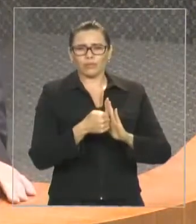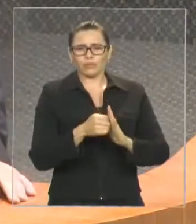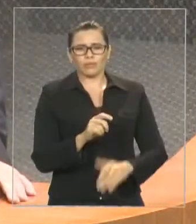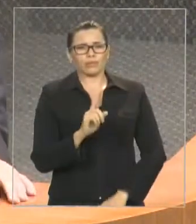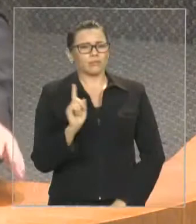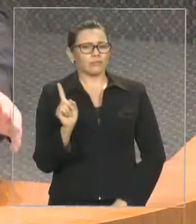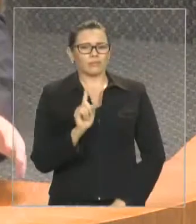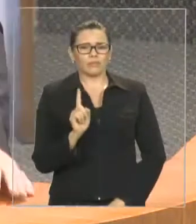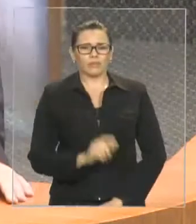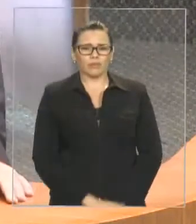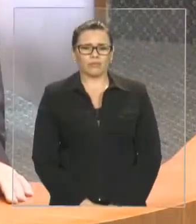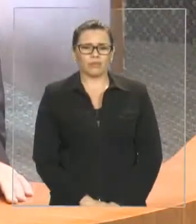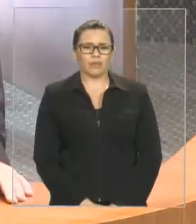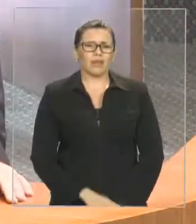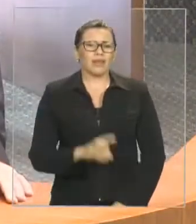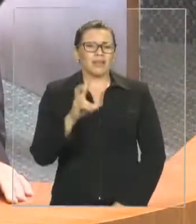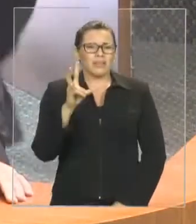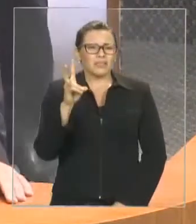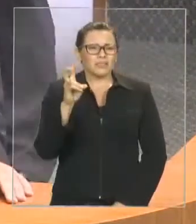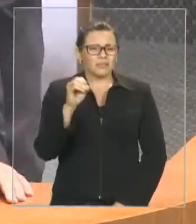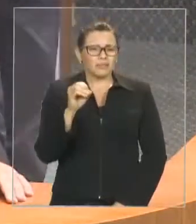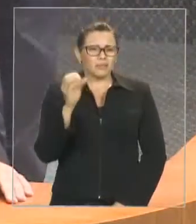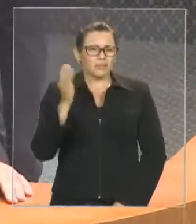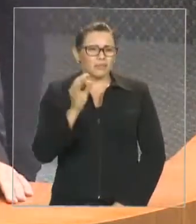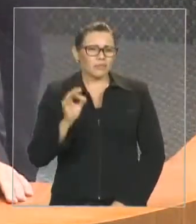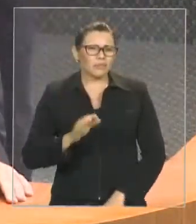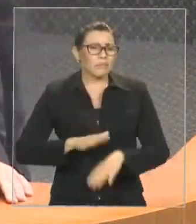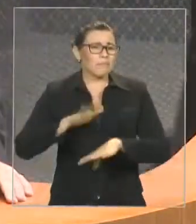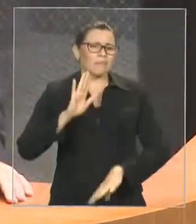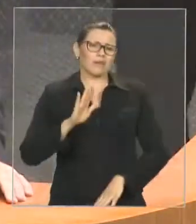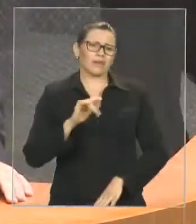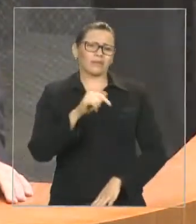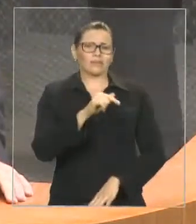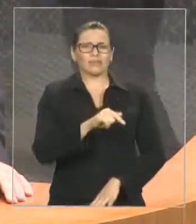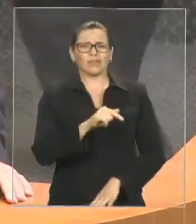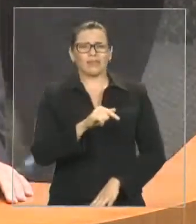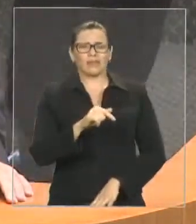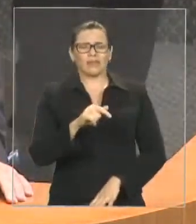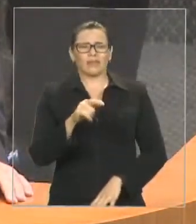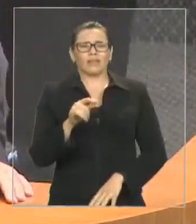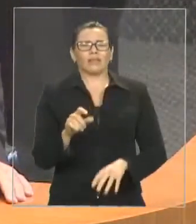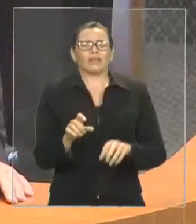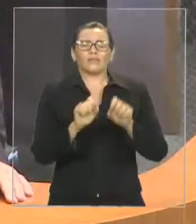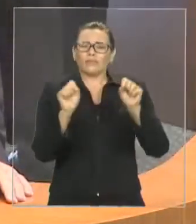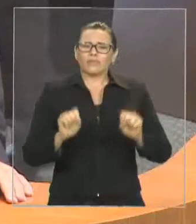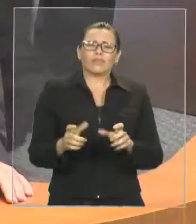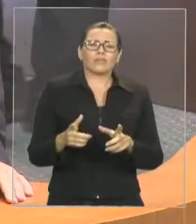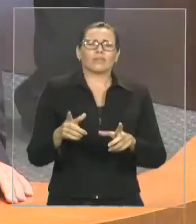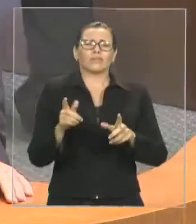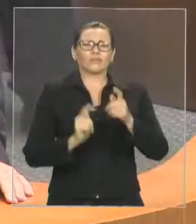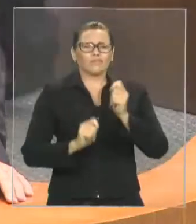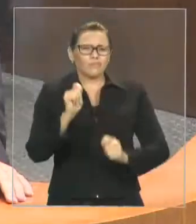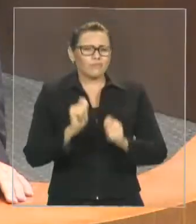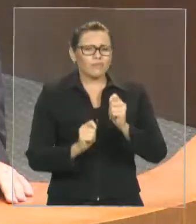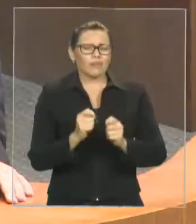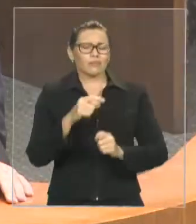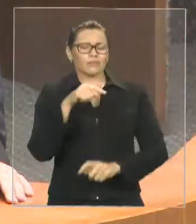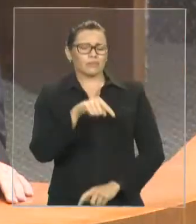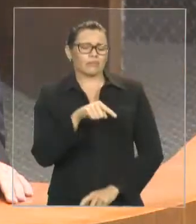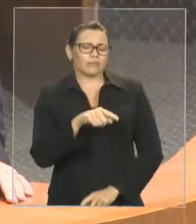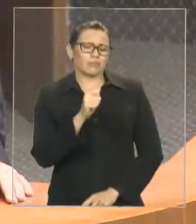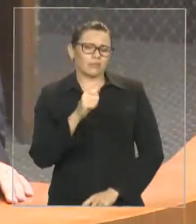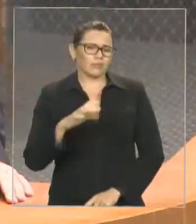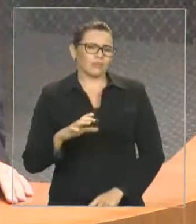cidade já fechou. E nós não podemos deixar que isso aconteça. E todas as